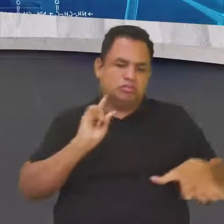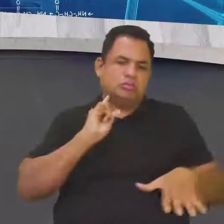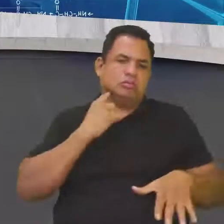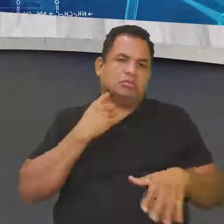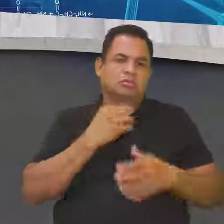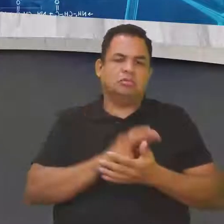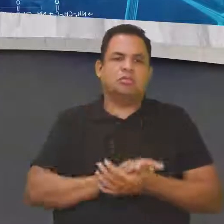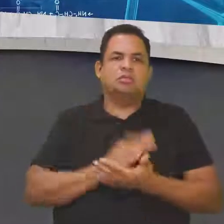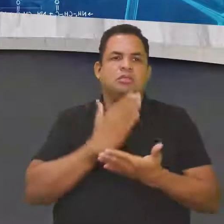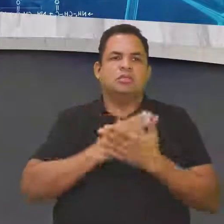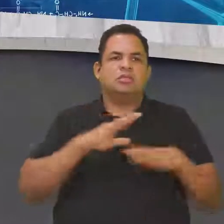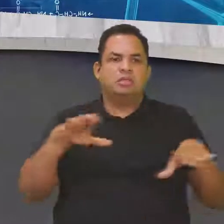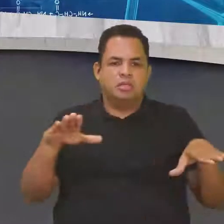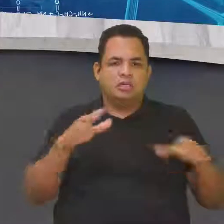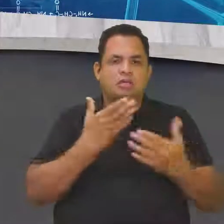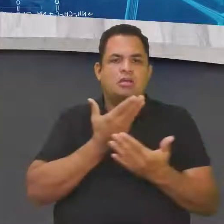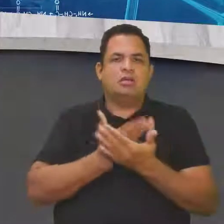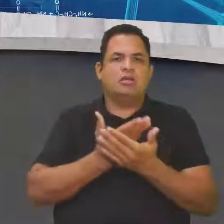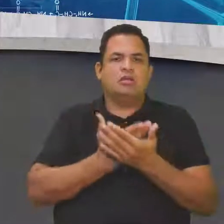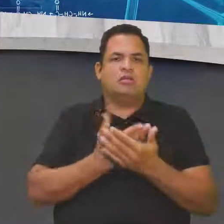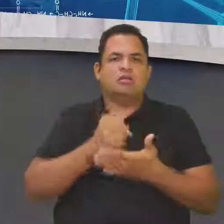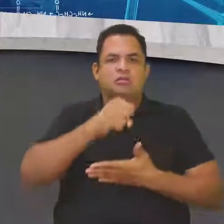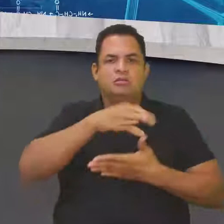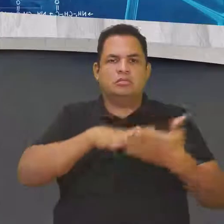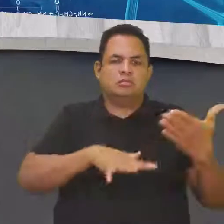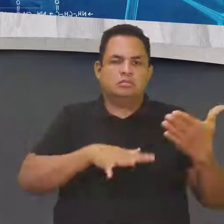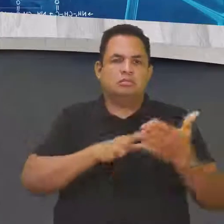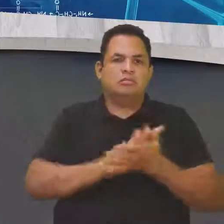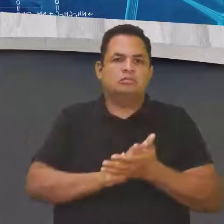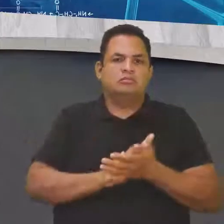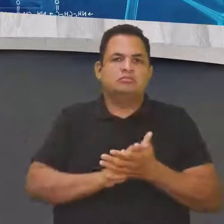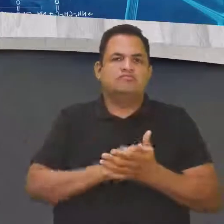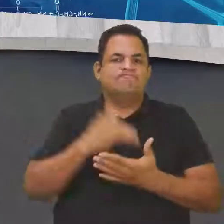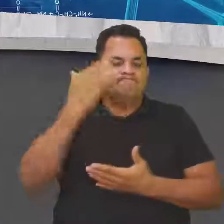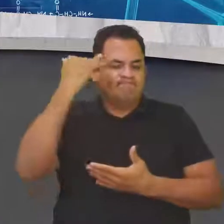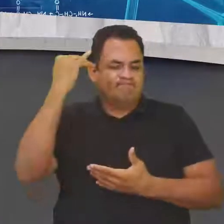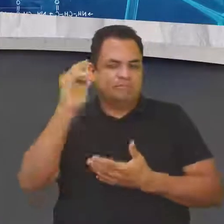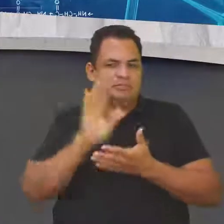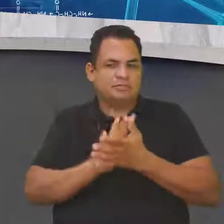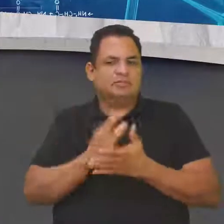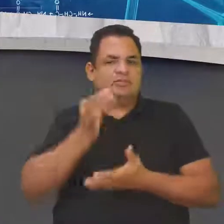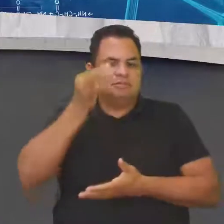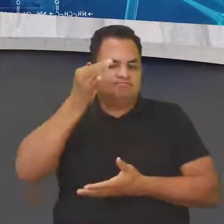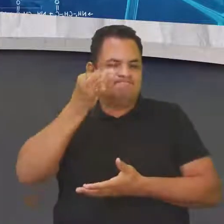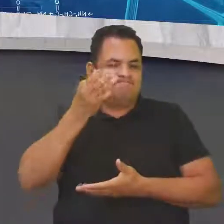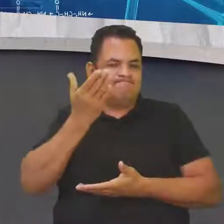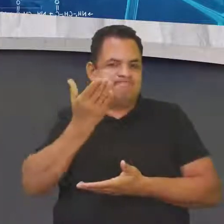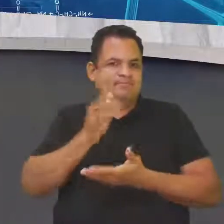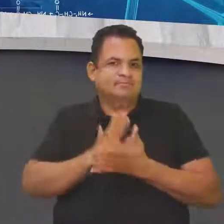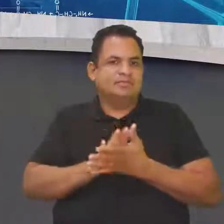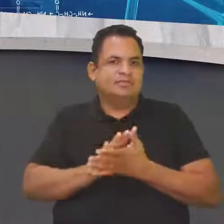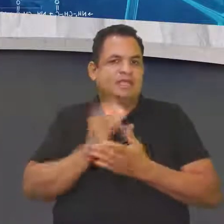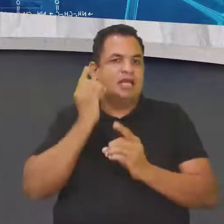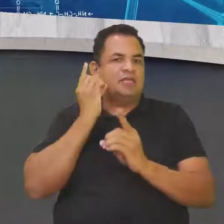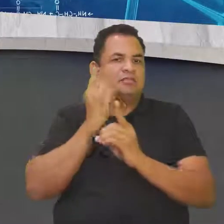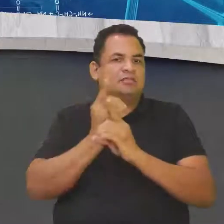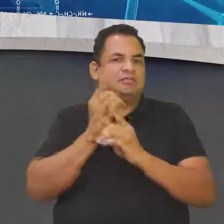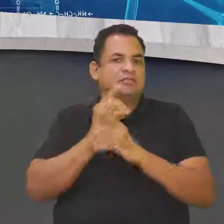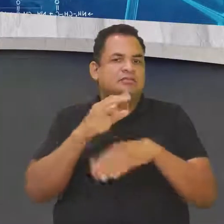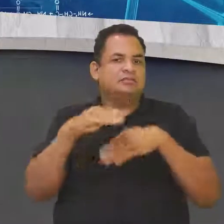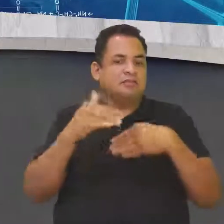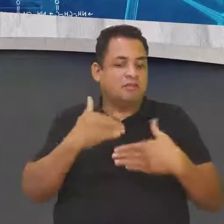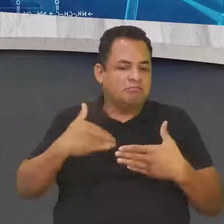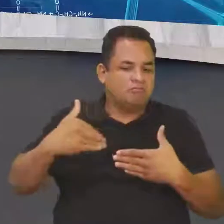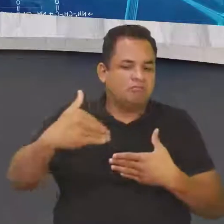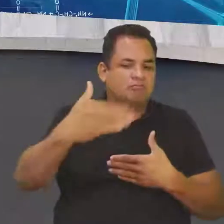encerra mais uma aula com uma atividade, e foi sucesso vocês, eu tenho certeza, e a gente se encontra na nossa